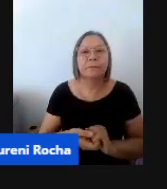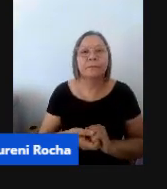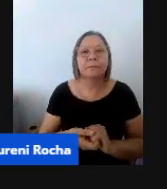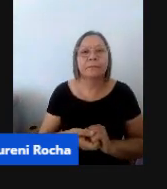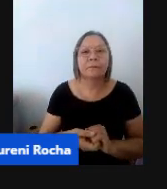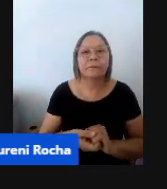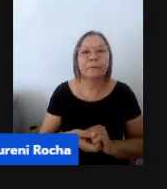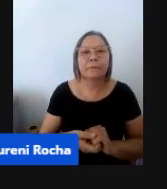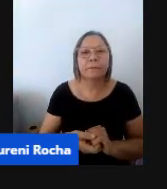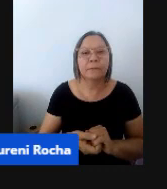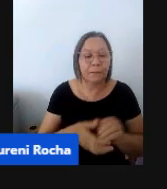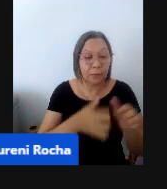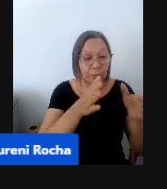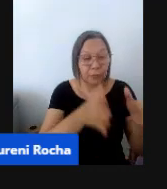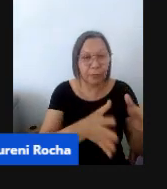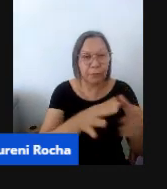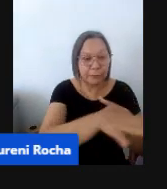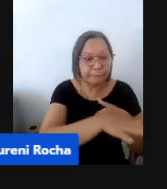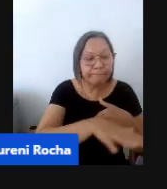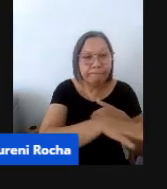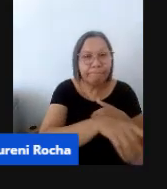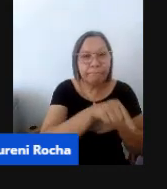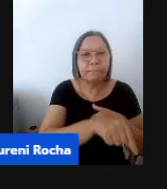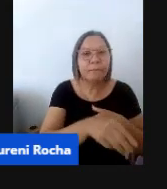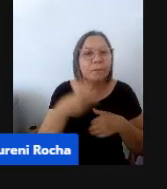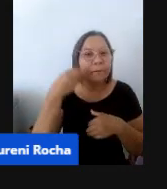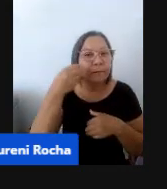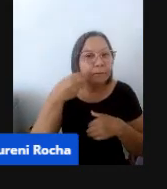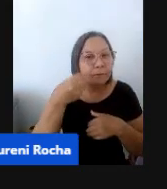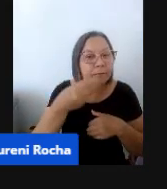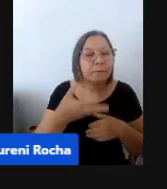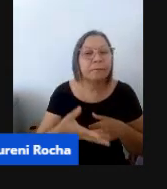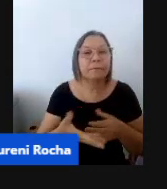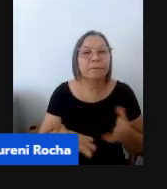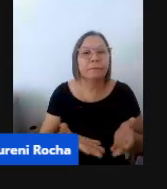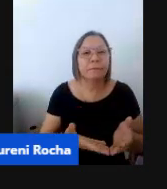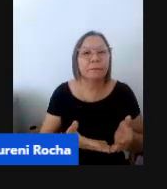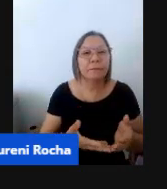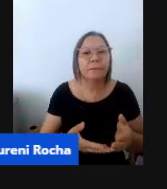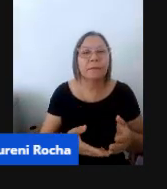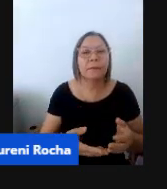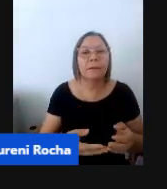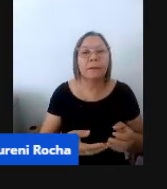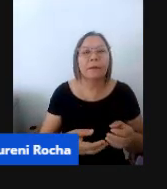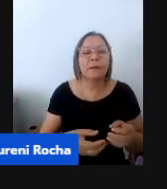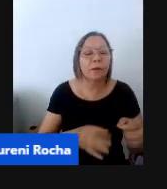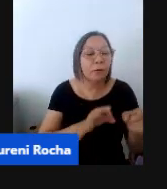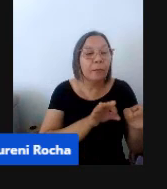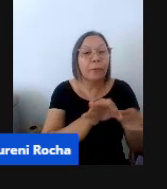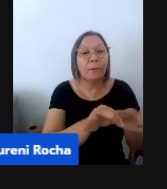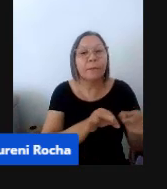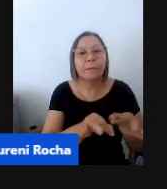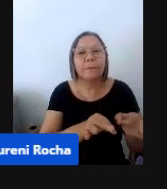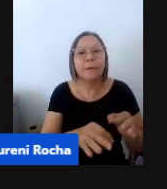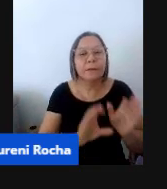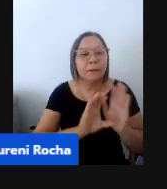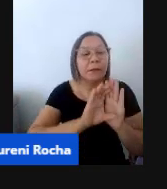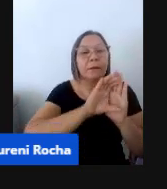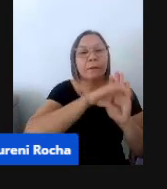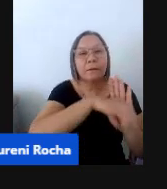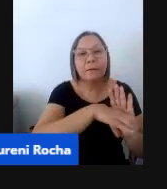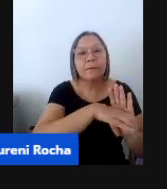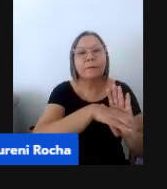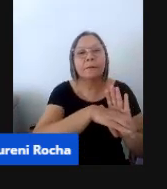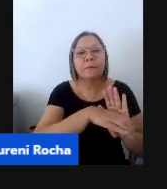campos de experiência, então, eles se constituem como uma forma da gente organizar o currículo, mas ele